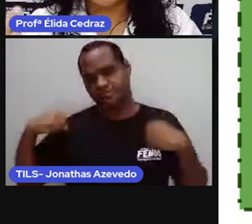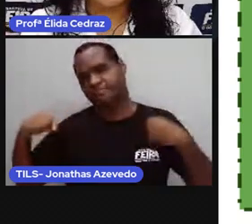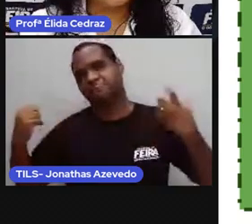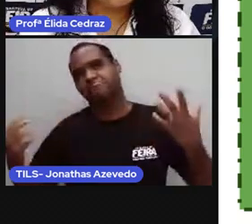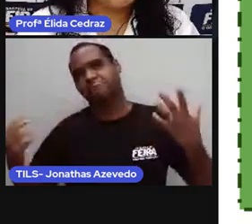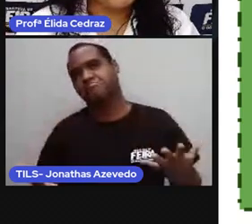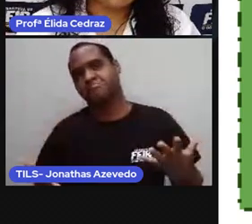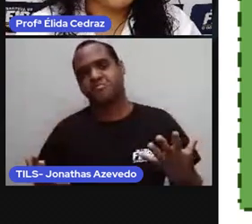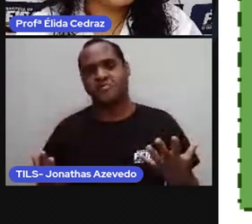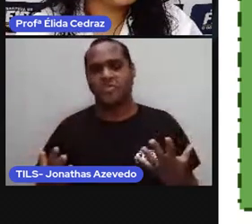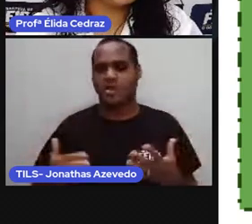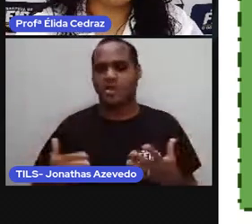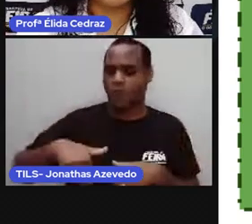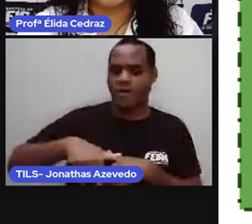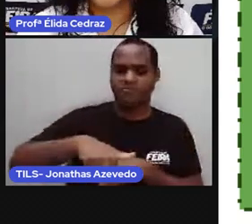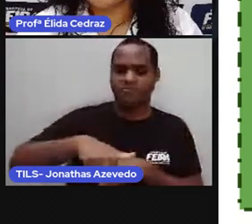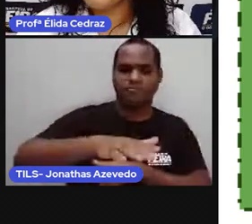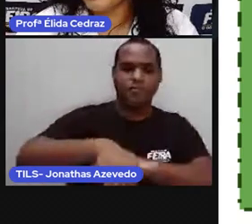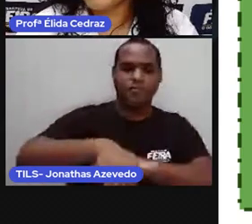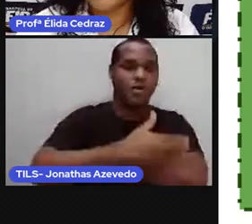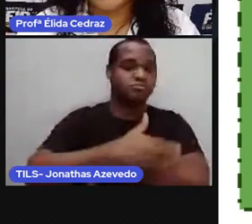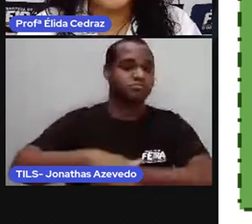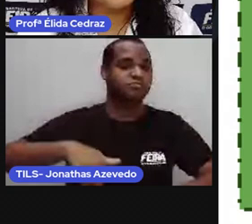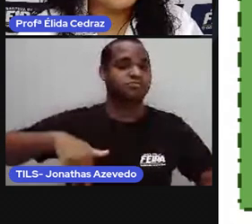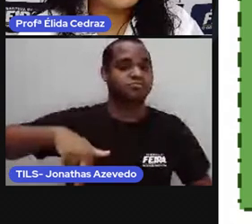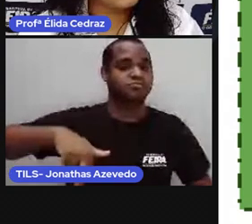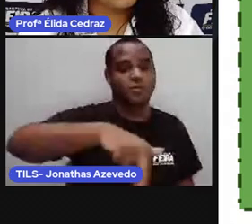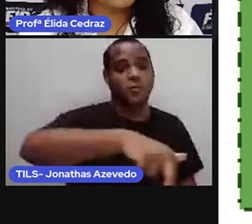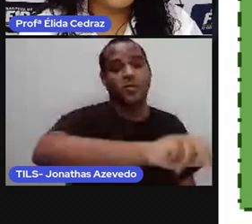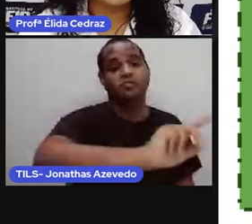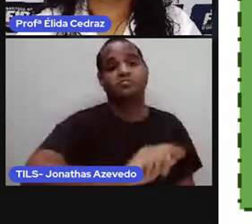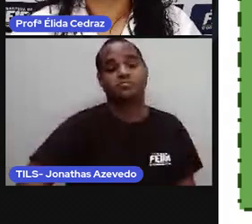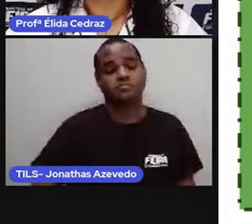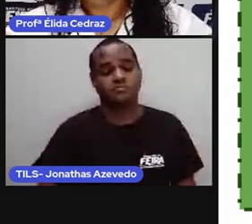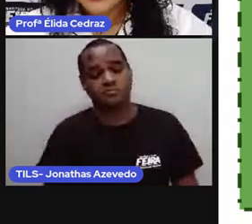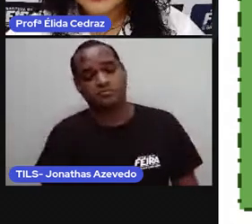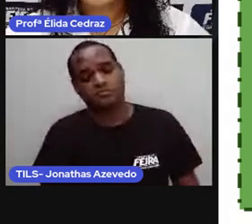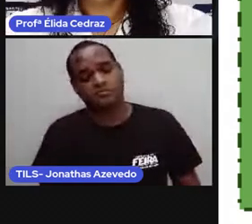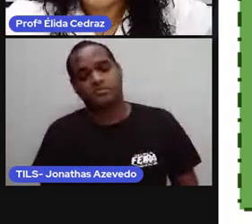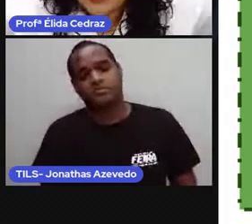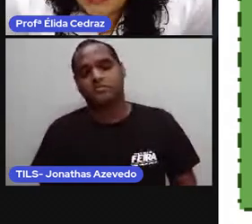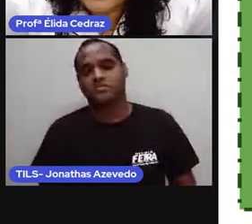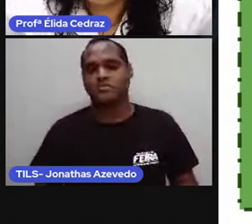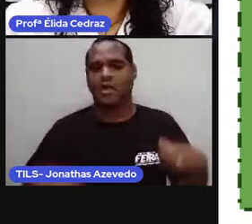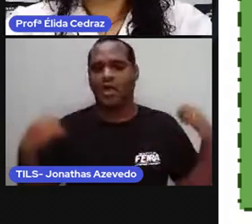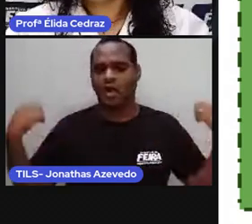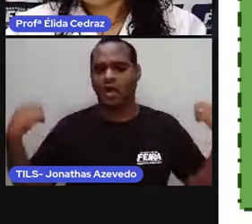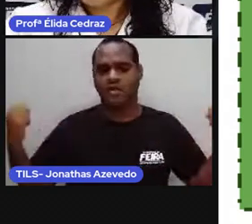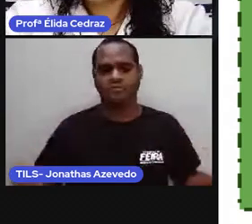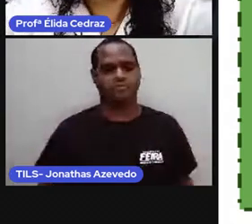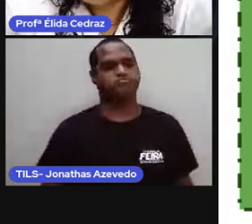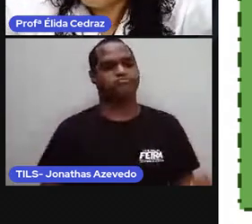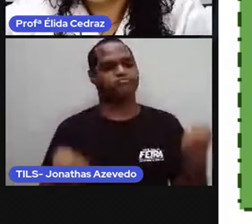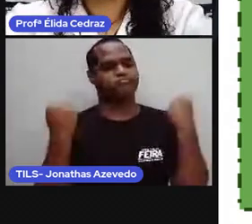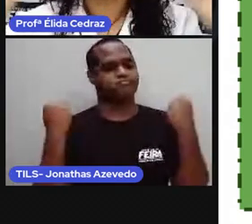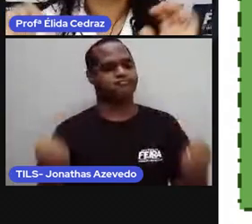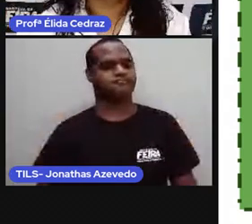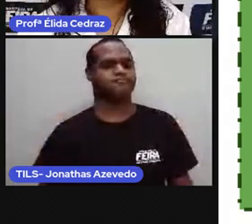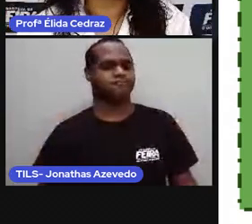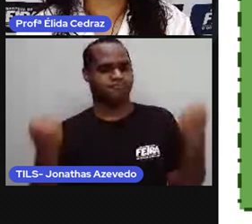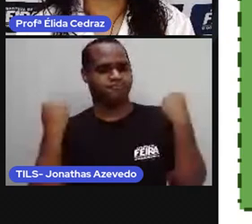fazendo cooper, passeando, fazendo caminhada de corrida nas ruas, na academia levanta peso mesmo,